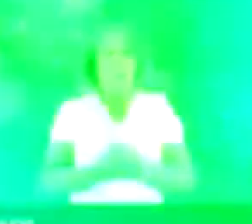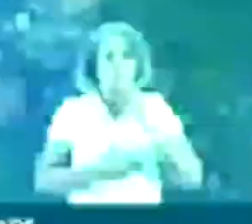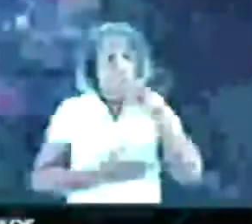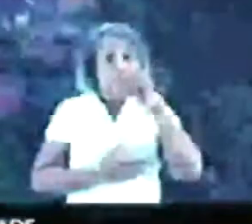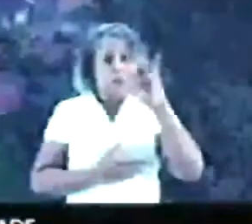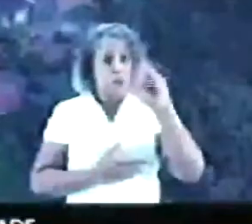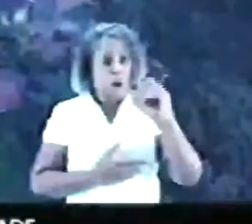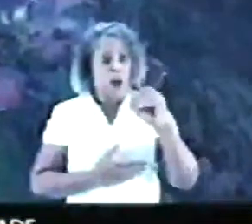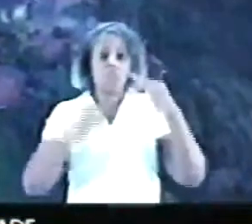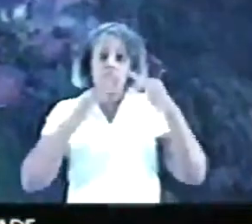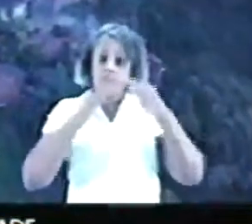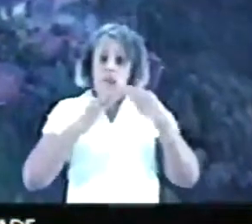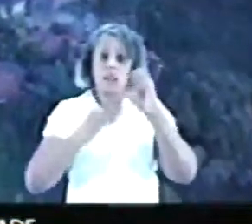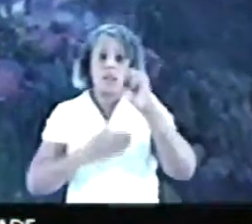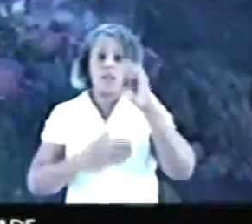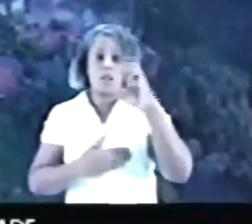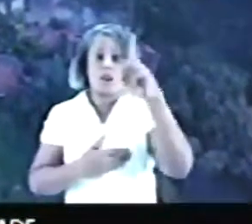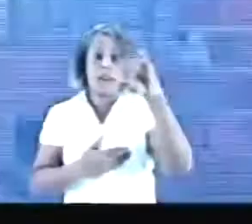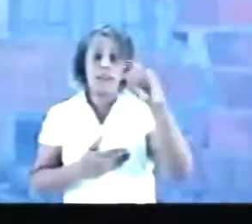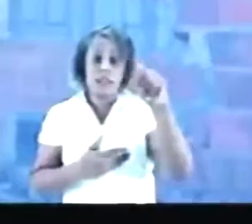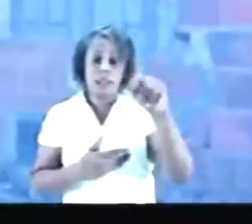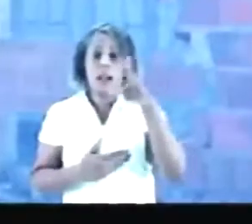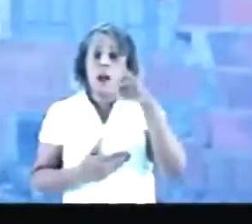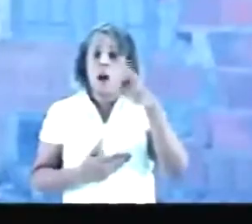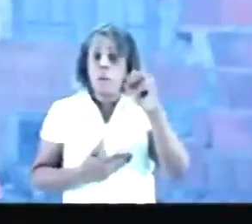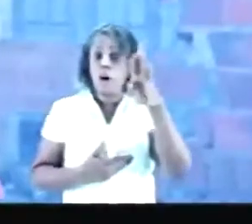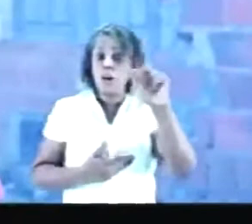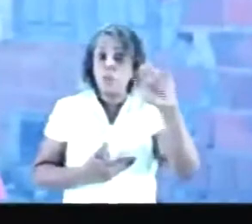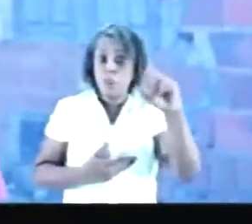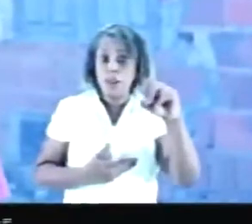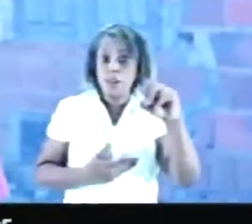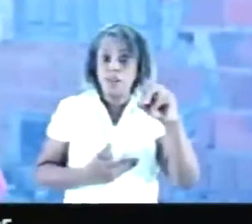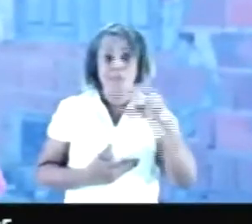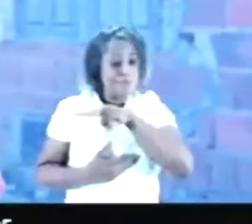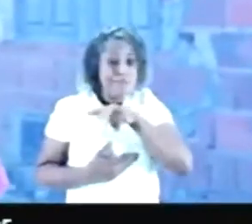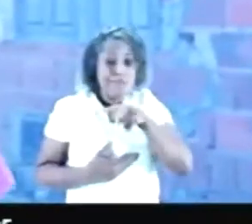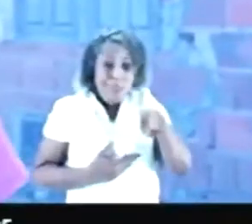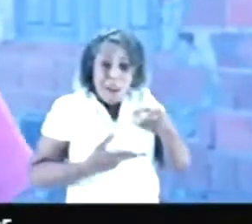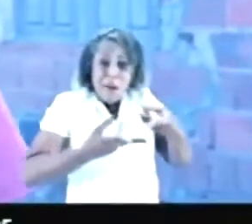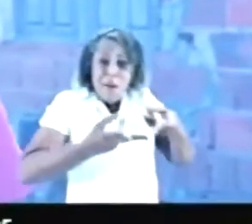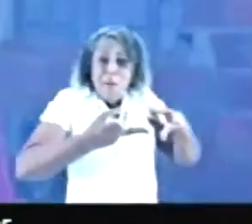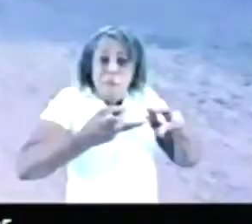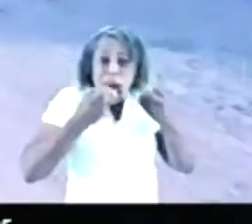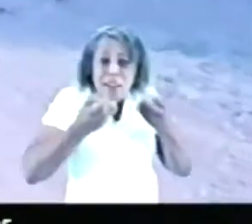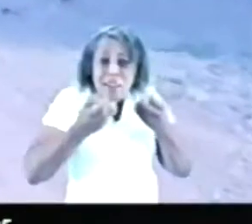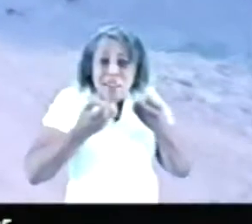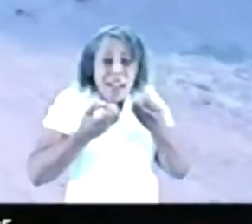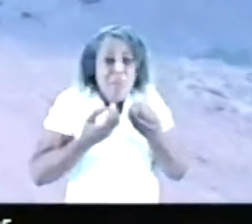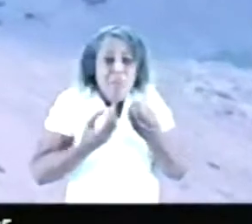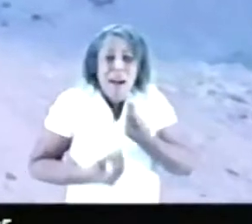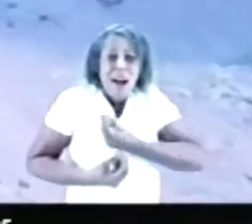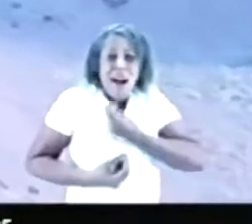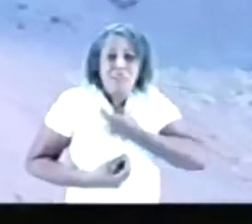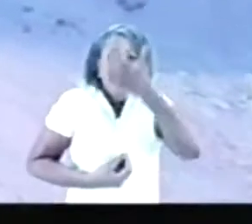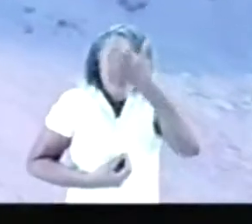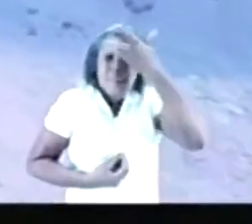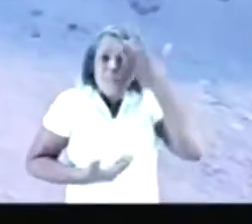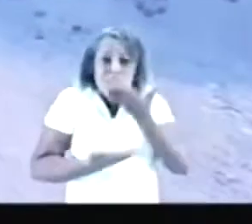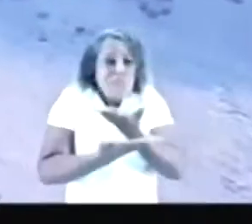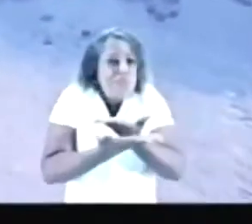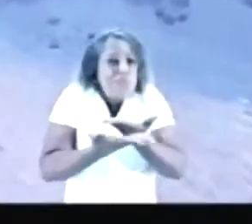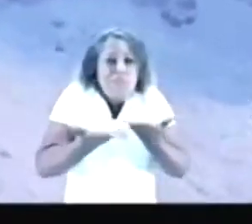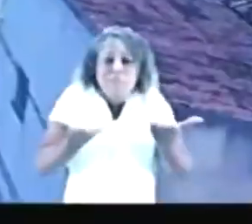Meu nome é Eduardo, morador aqui do bairro Soledade e resido aqui no Porto Gringo, onde os senhores conseguem ver a atual realidade